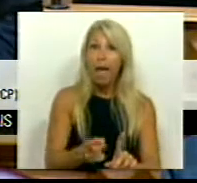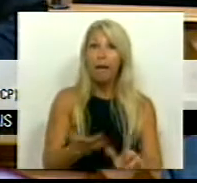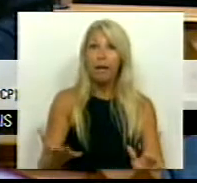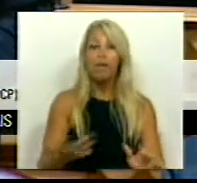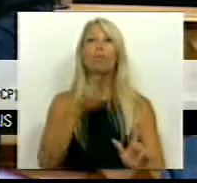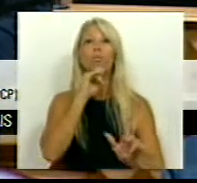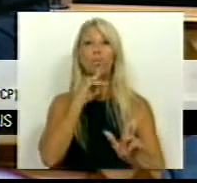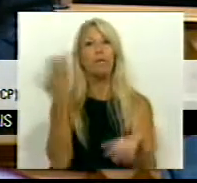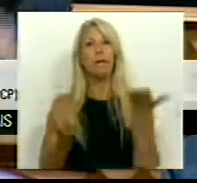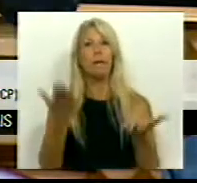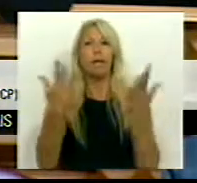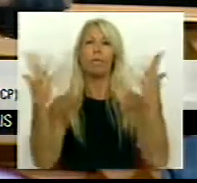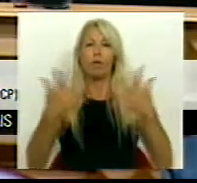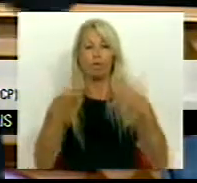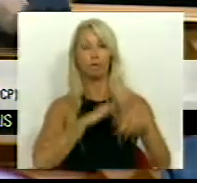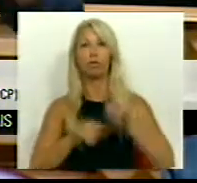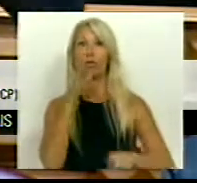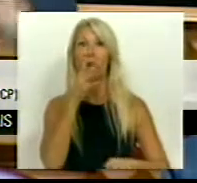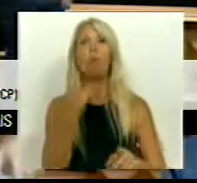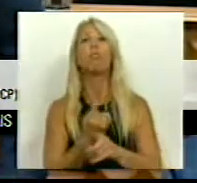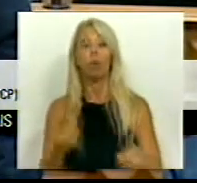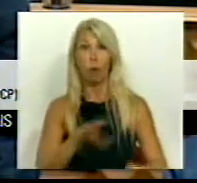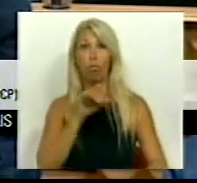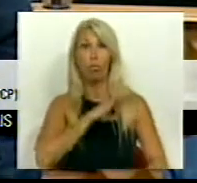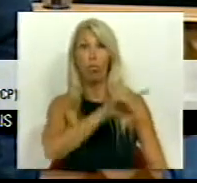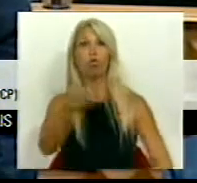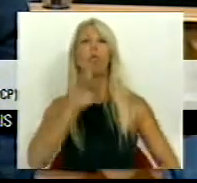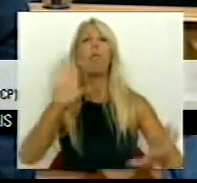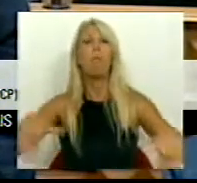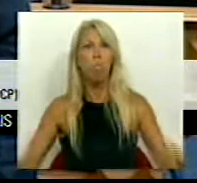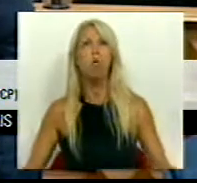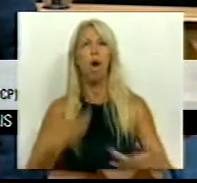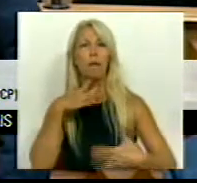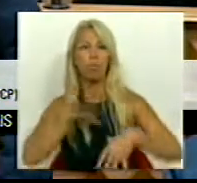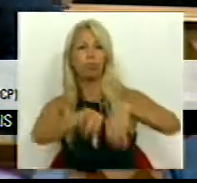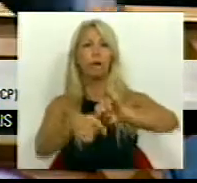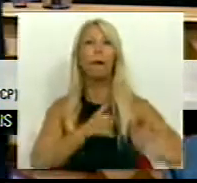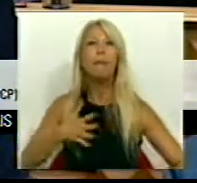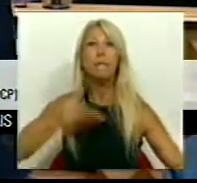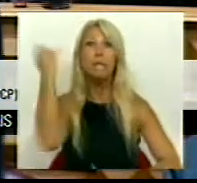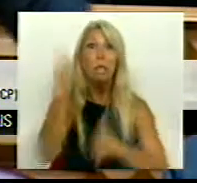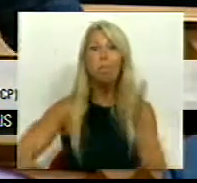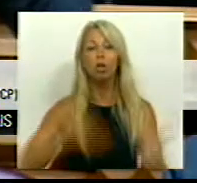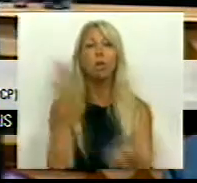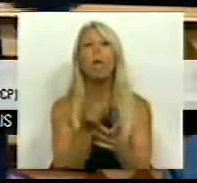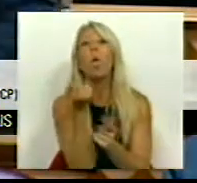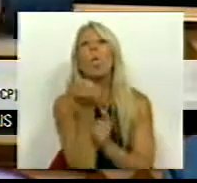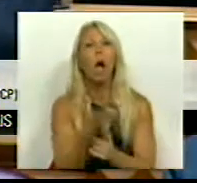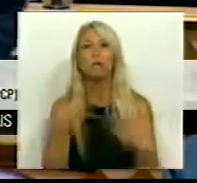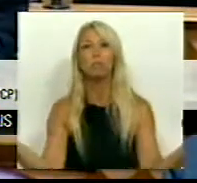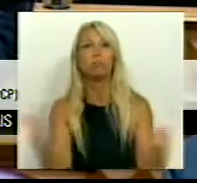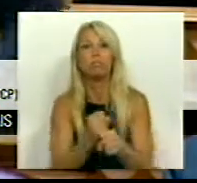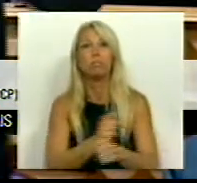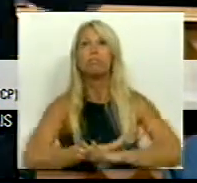equilibrar as contas, Srs. Deputados. Porque os Srs. podem exprimir as empresas com impostos até à morte e depois acaba-se a receita porque